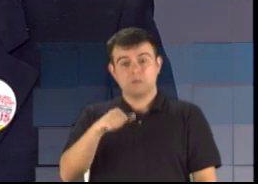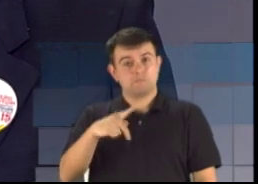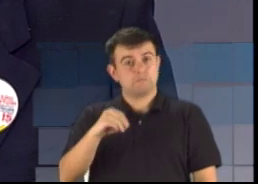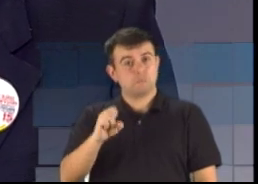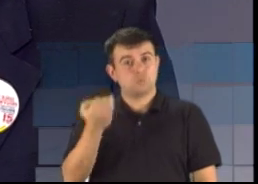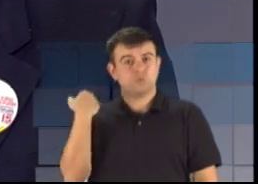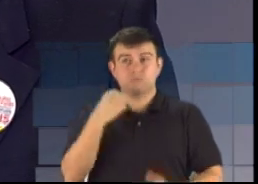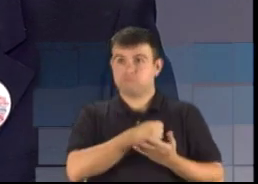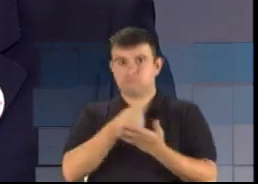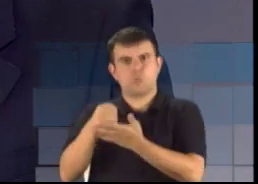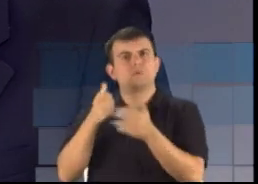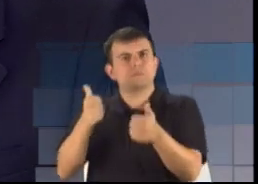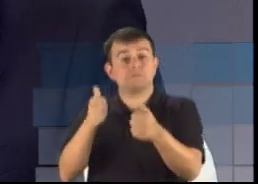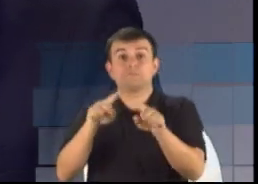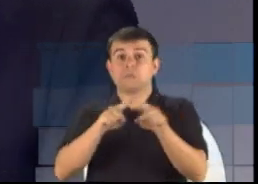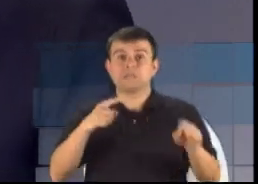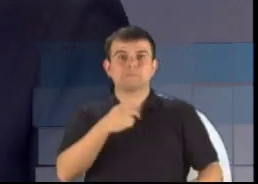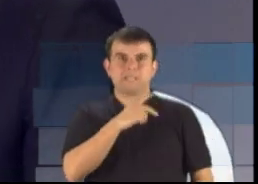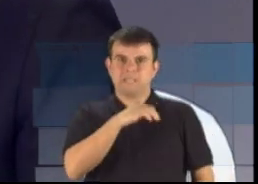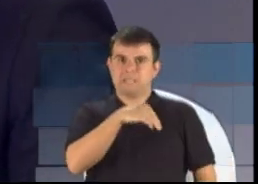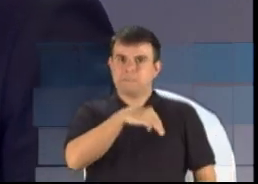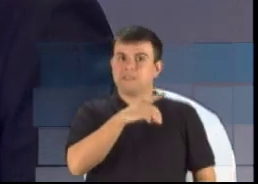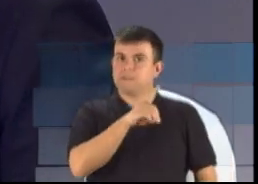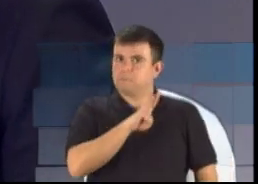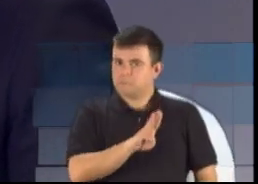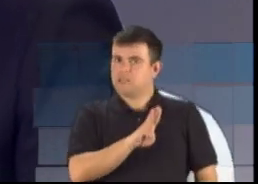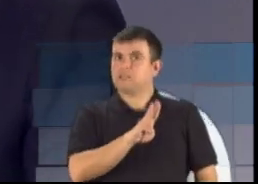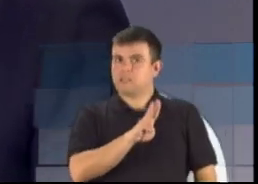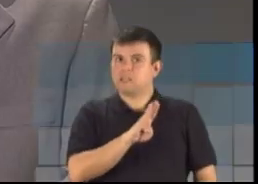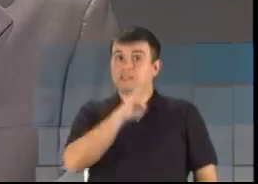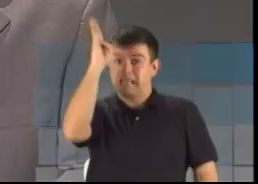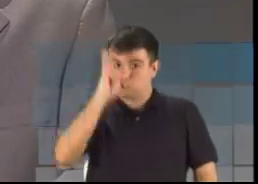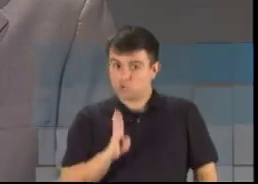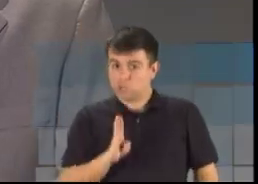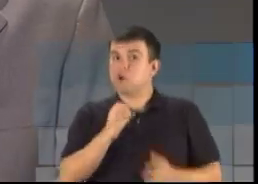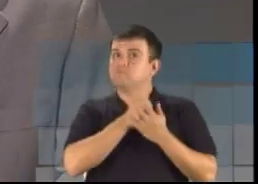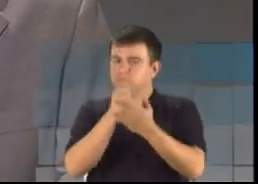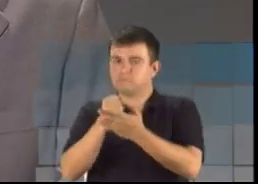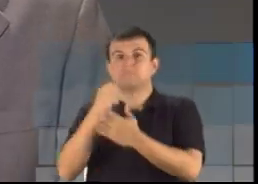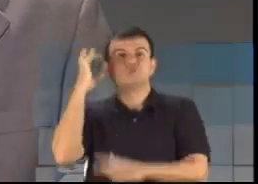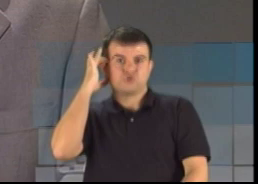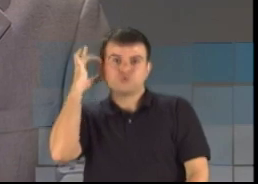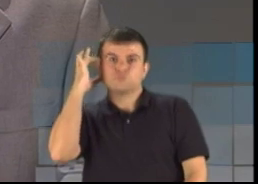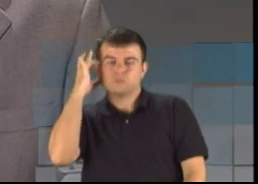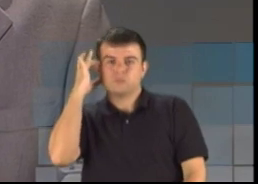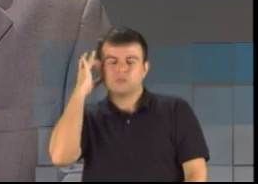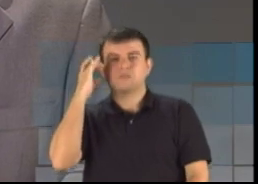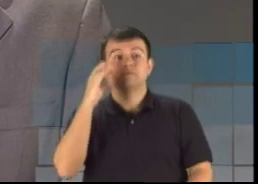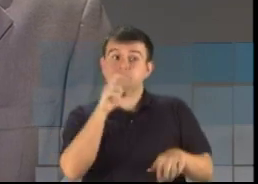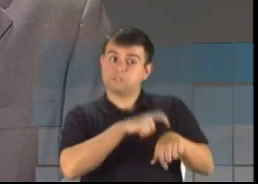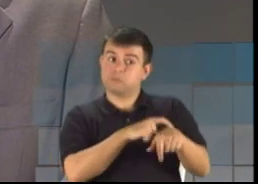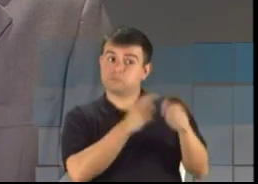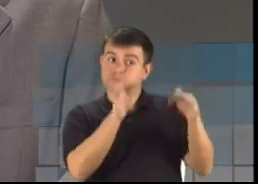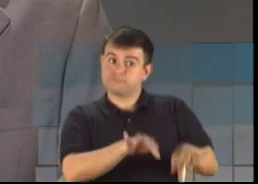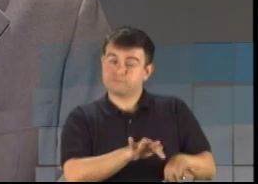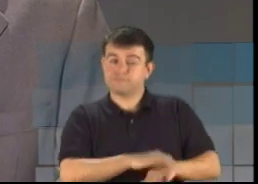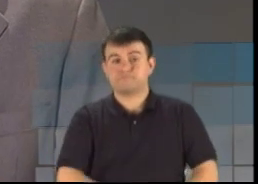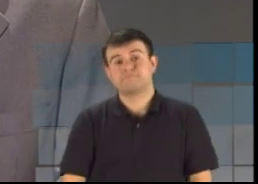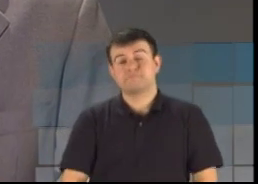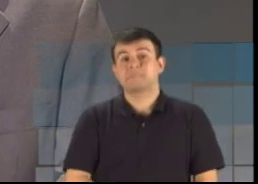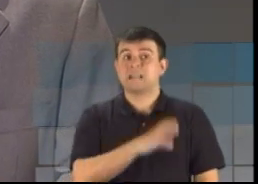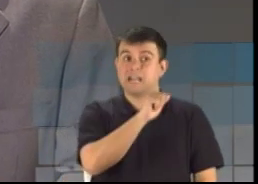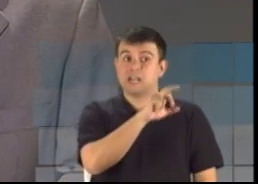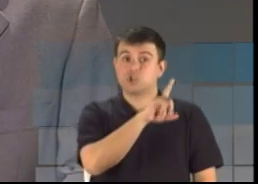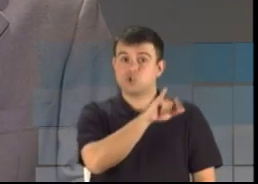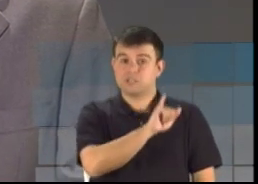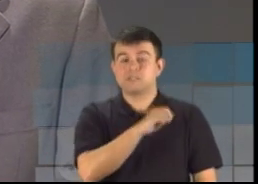nacional defende a candidatura da presidente Dilma. Tempo esgotado. O candidato agora, o candidato José Paulo Cairoli, pergunta